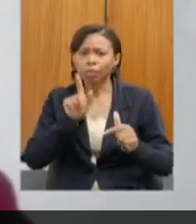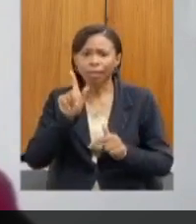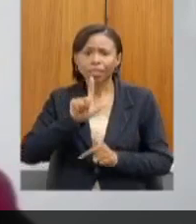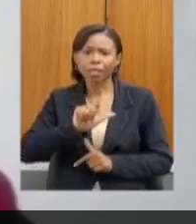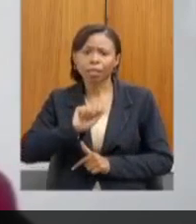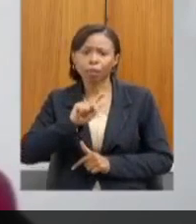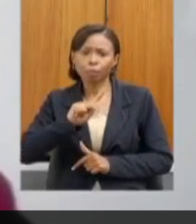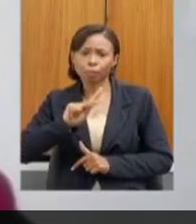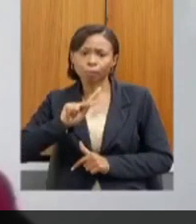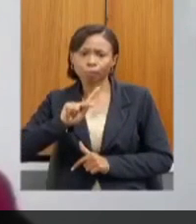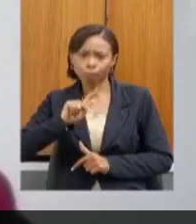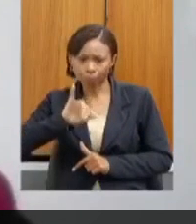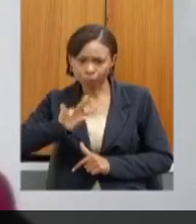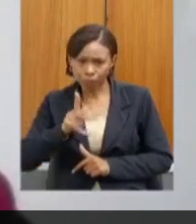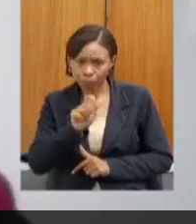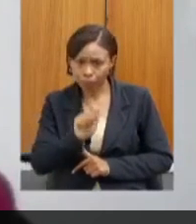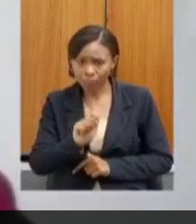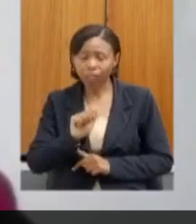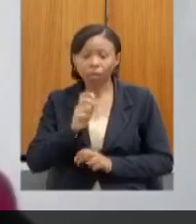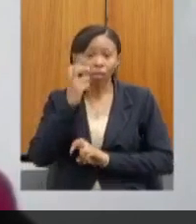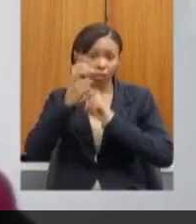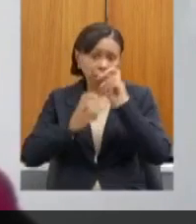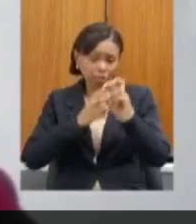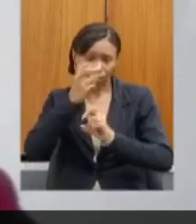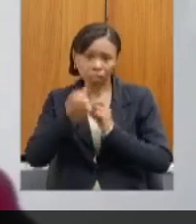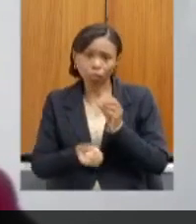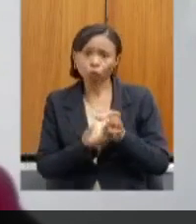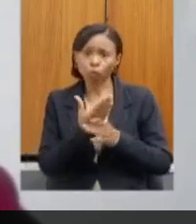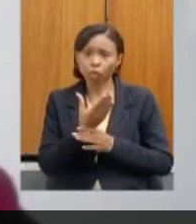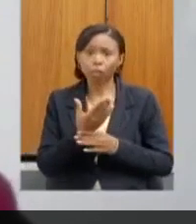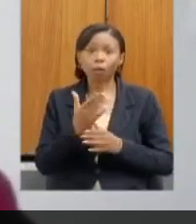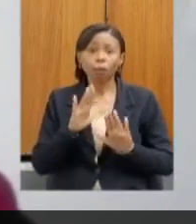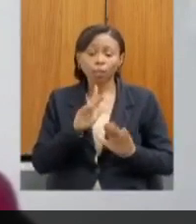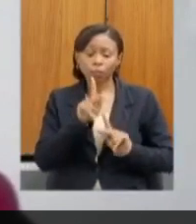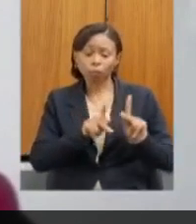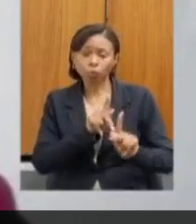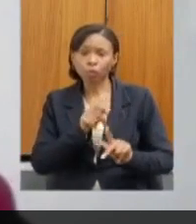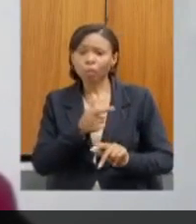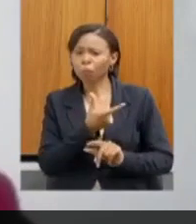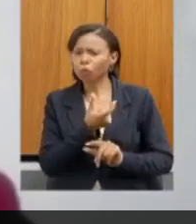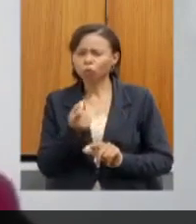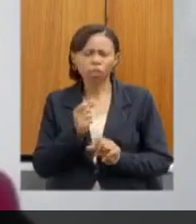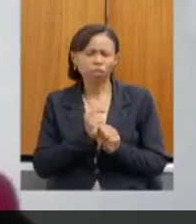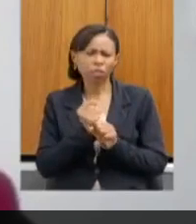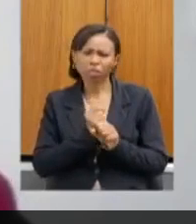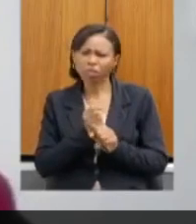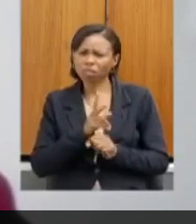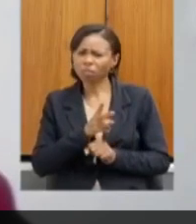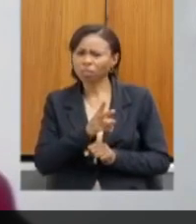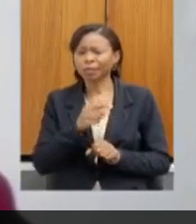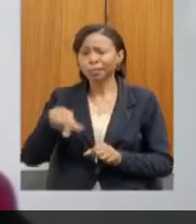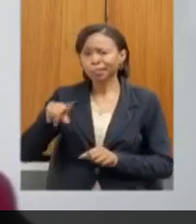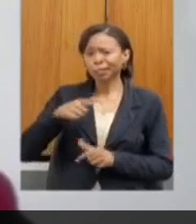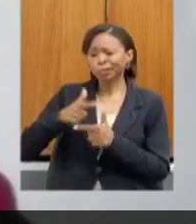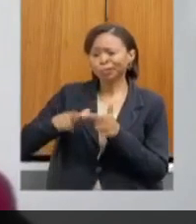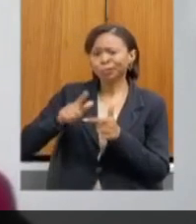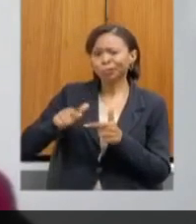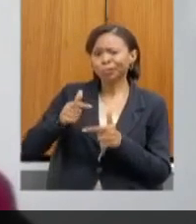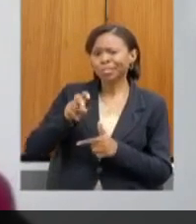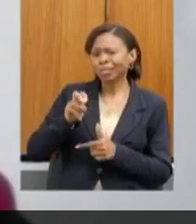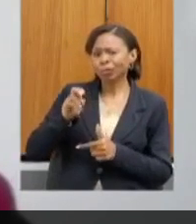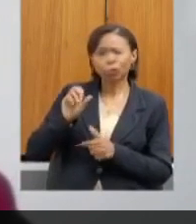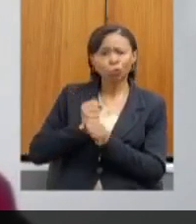em que foi criado um parque onde a comunidade está lá há mais de 200 anos e nós estamos arrastando um problema há mais de cinco anos, com relação